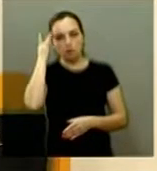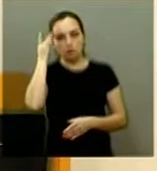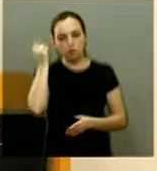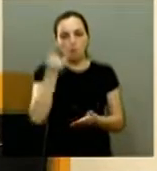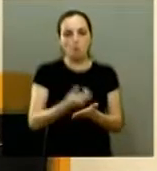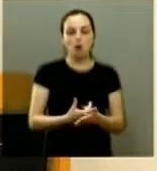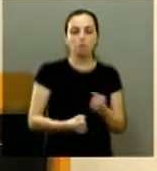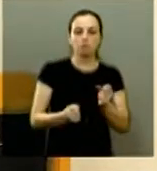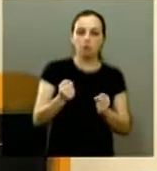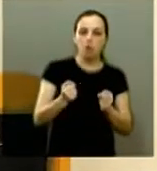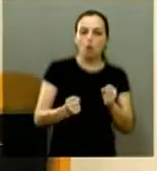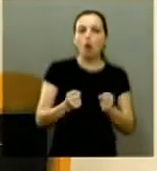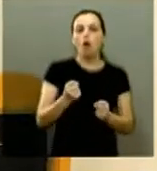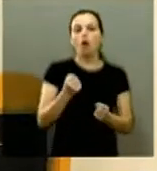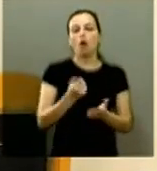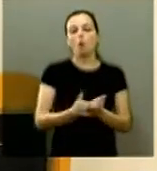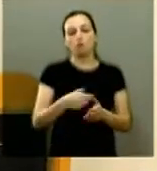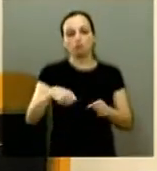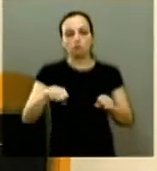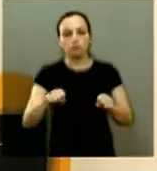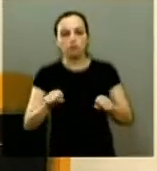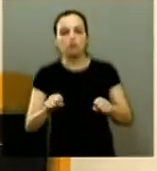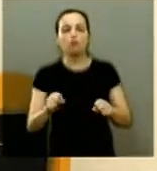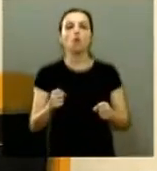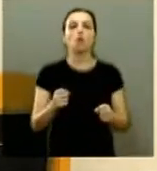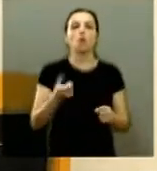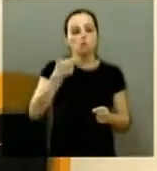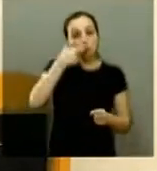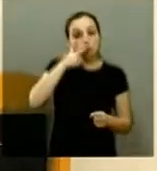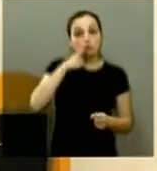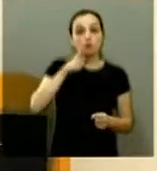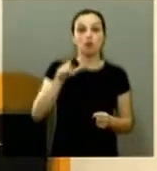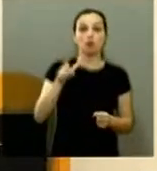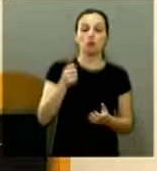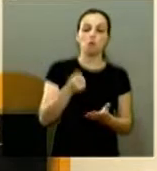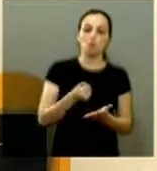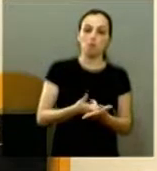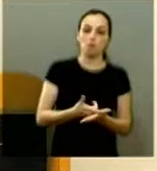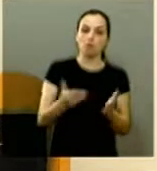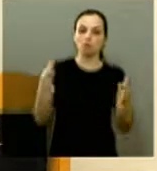carro conseguiram adquirir sua moto conseguiram adquirir a tua casa